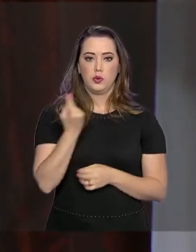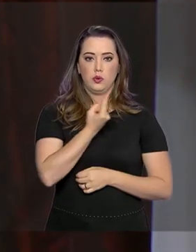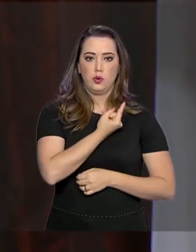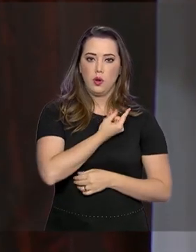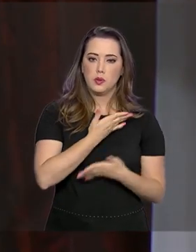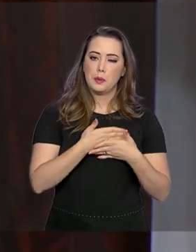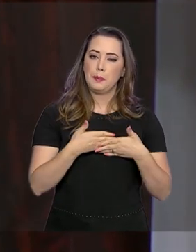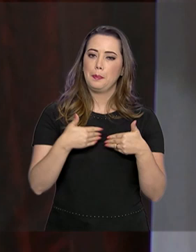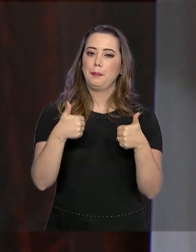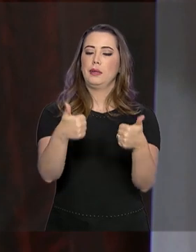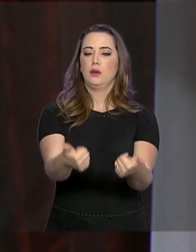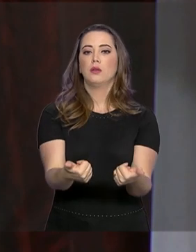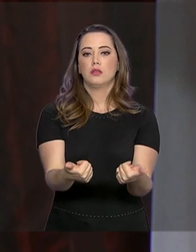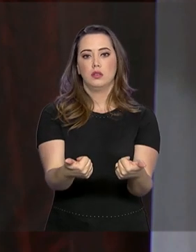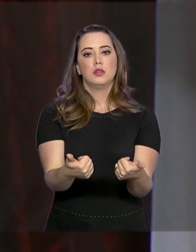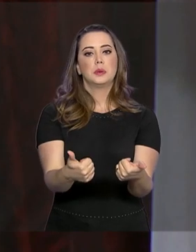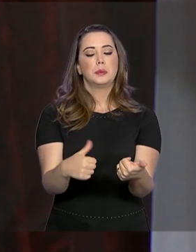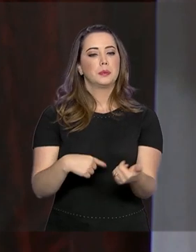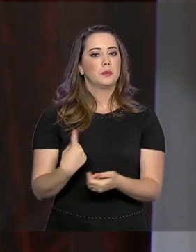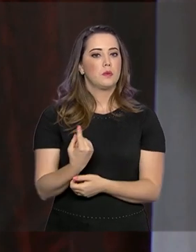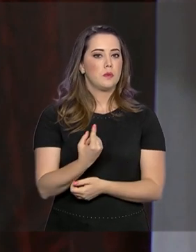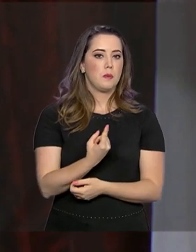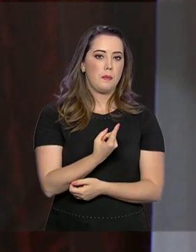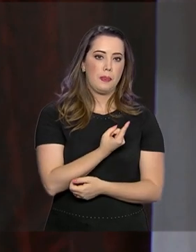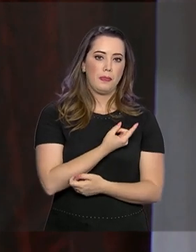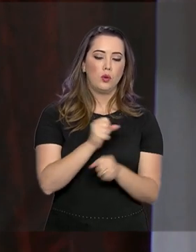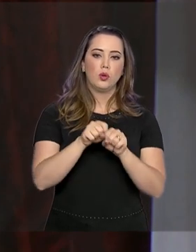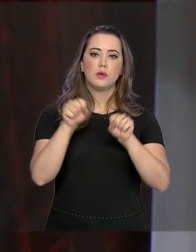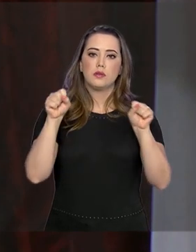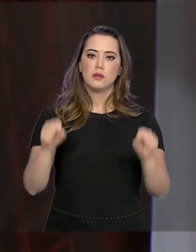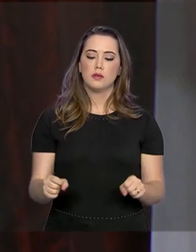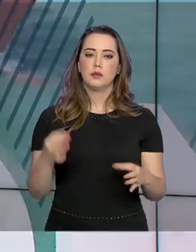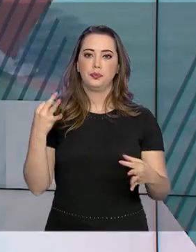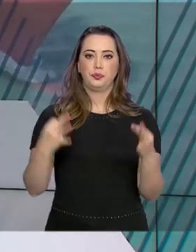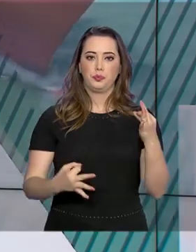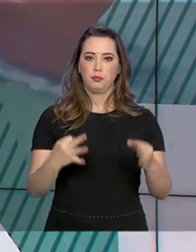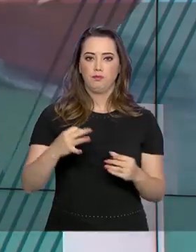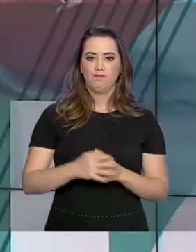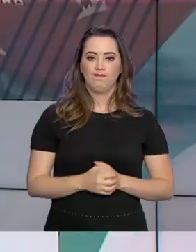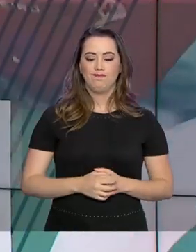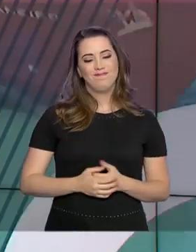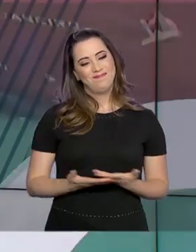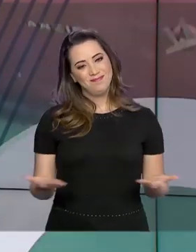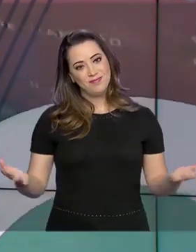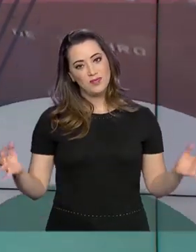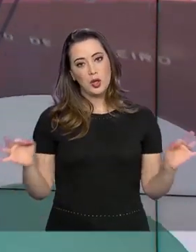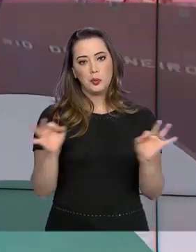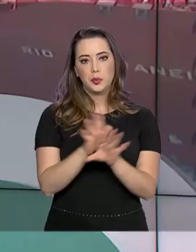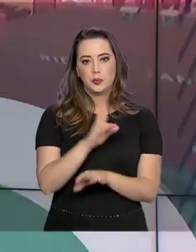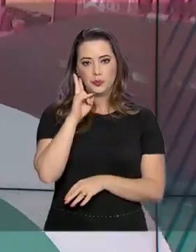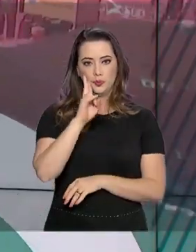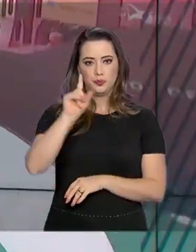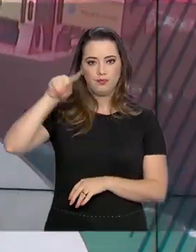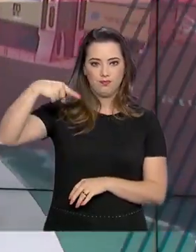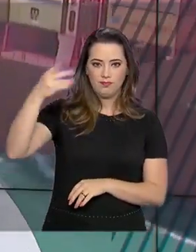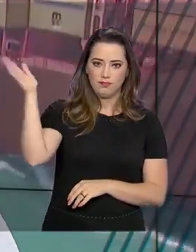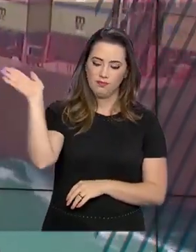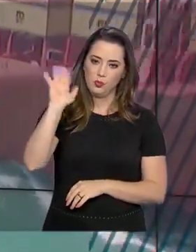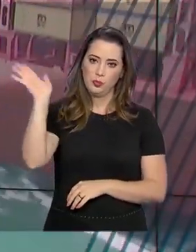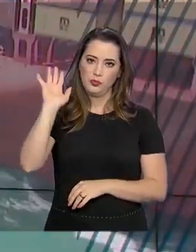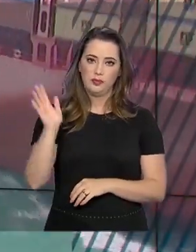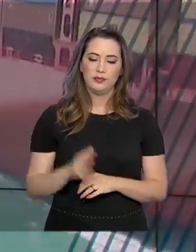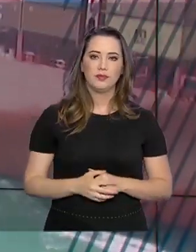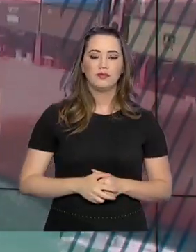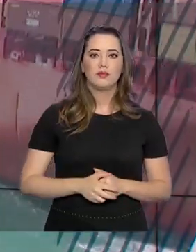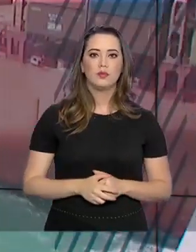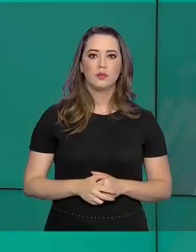melhorarmos o nosso sistema de justiça. A gente fica por aqui. Nos vemos na próxima